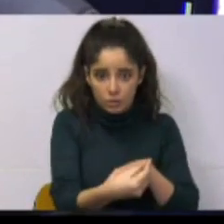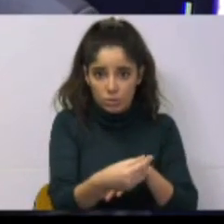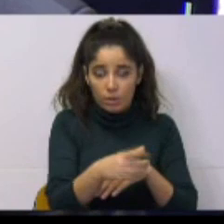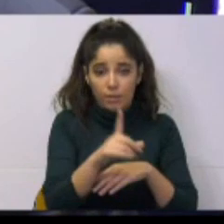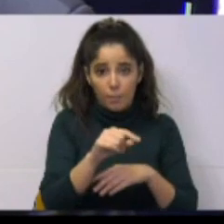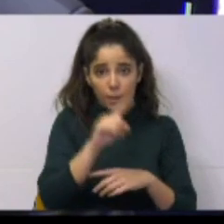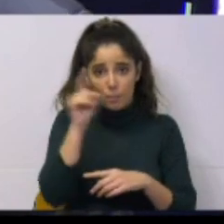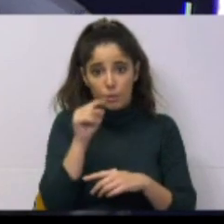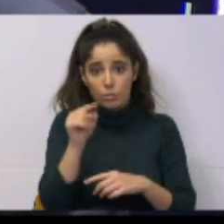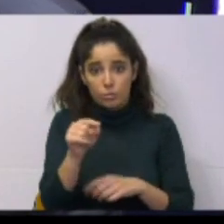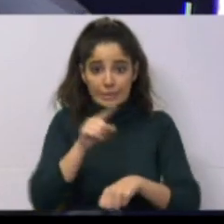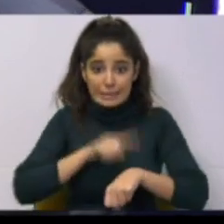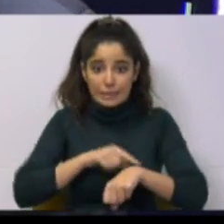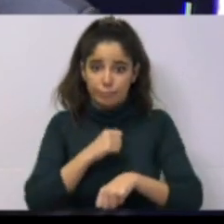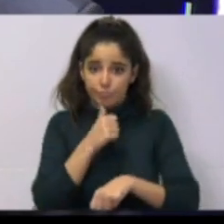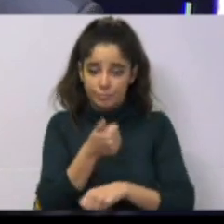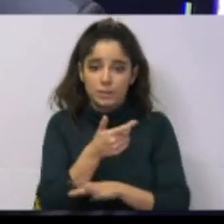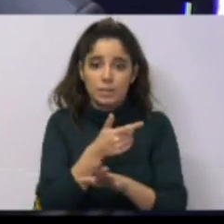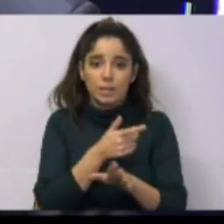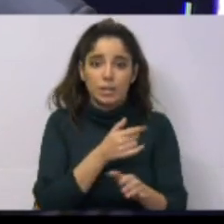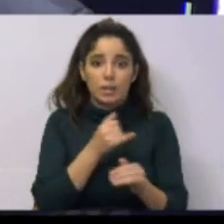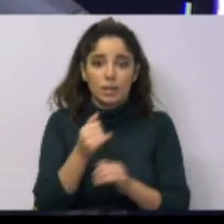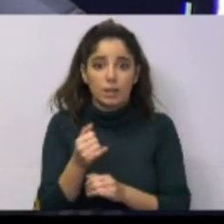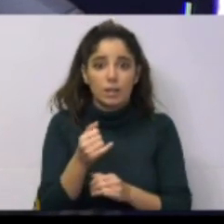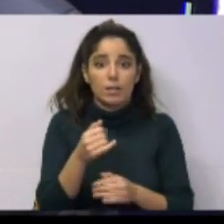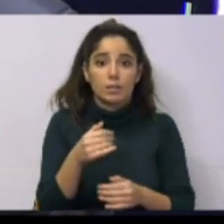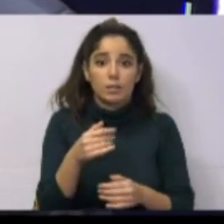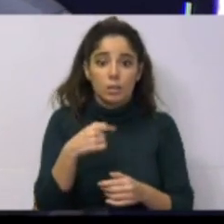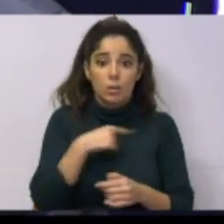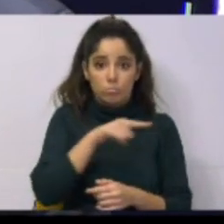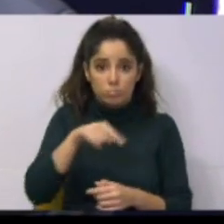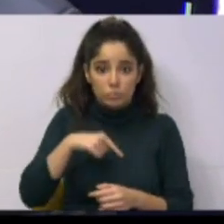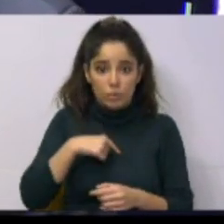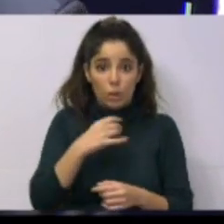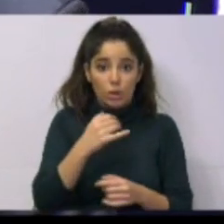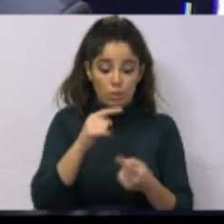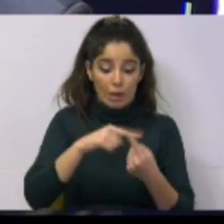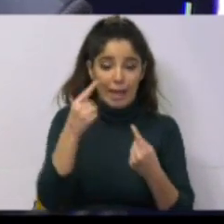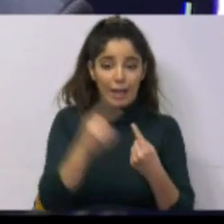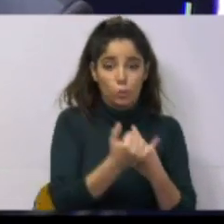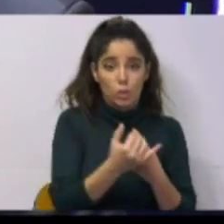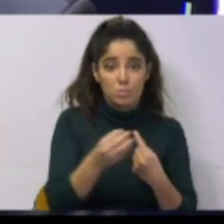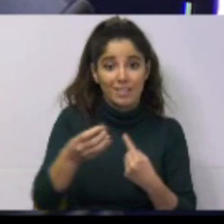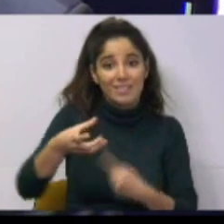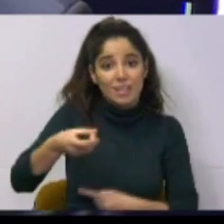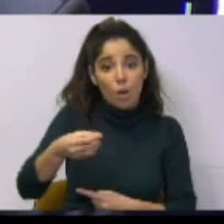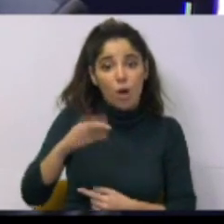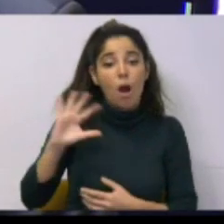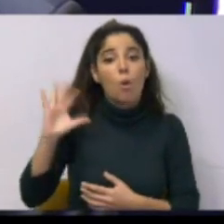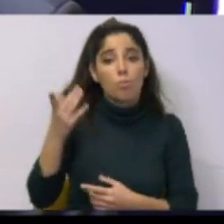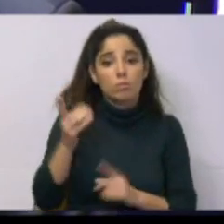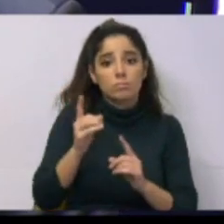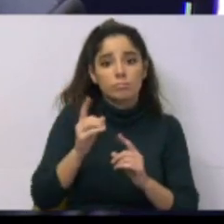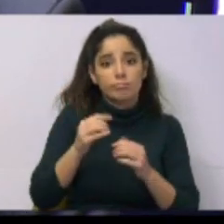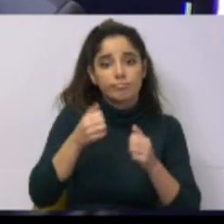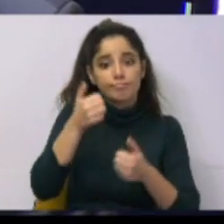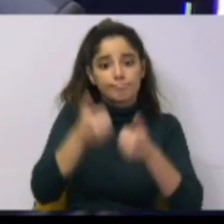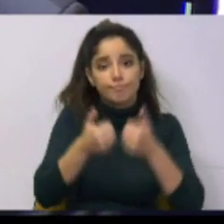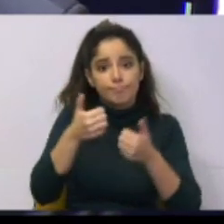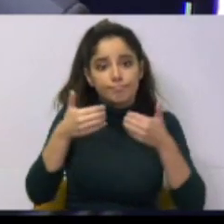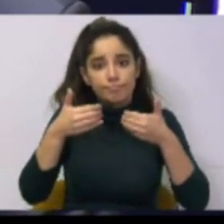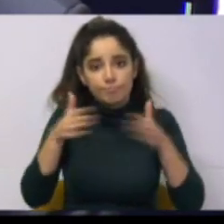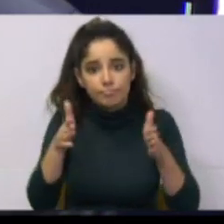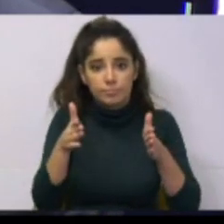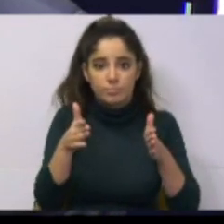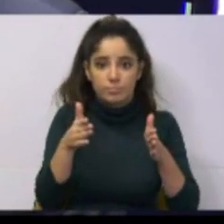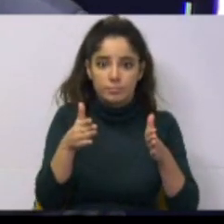que lhe deixo, Sr. Presidente do Governo, estamos em 2019. Quando é que irá abrir candidaturas para este